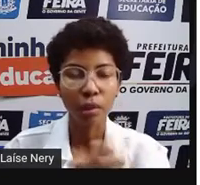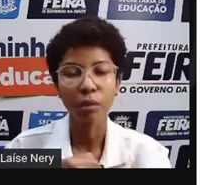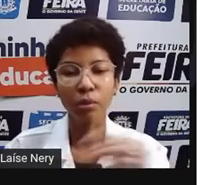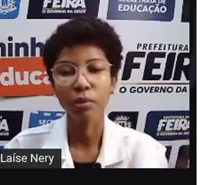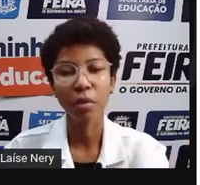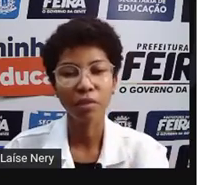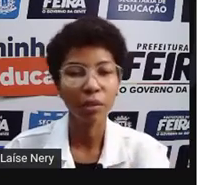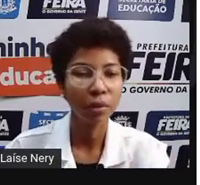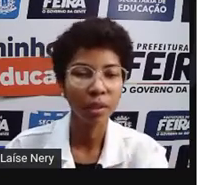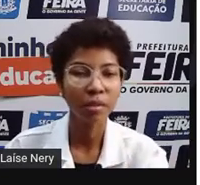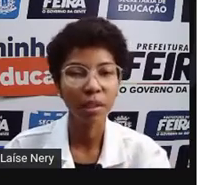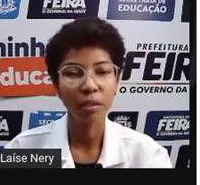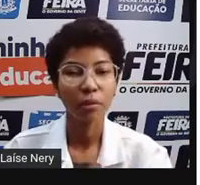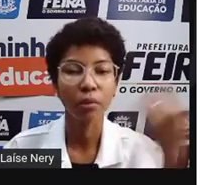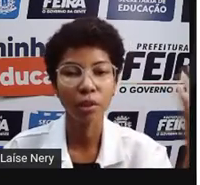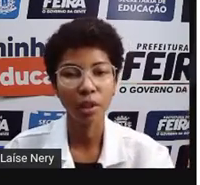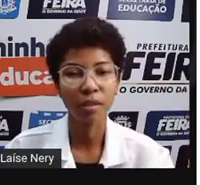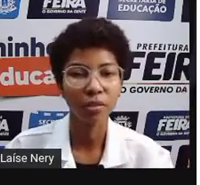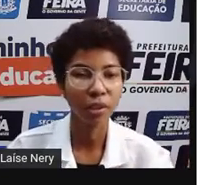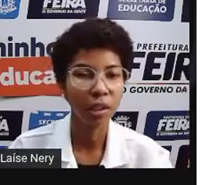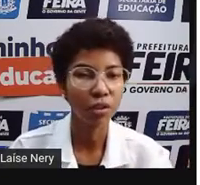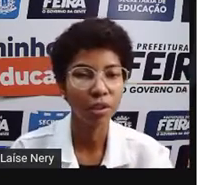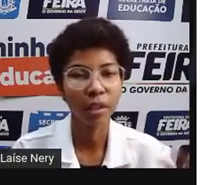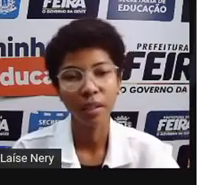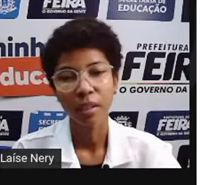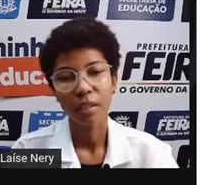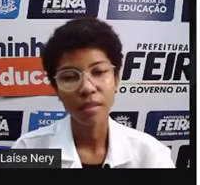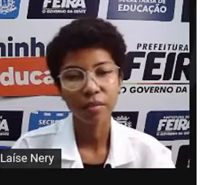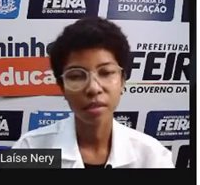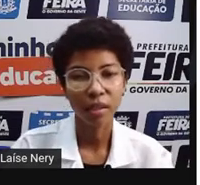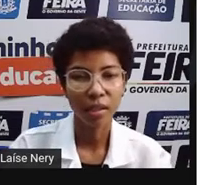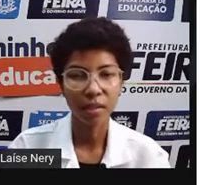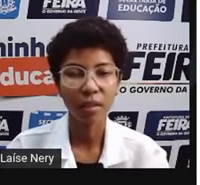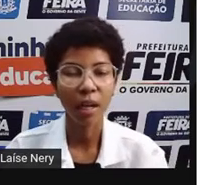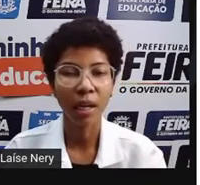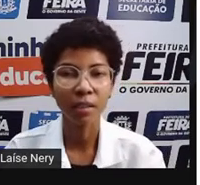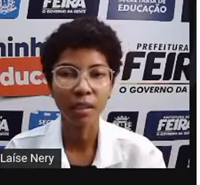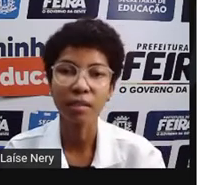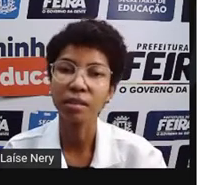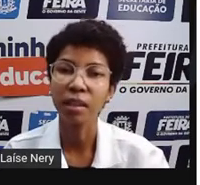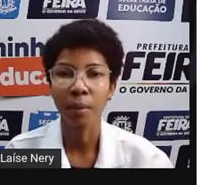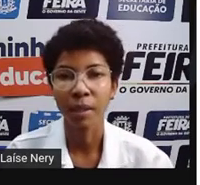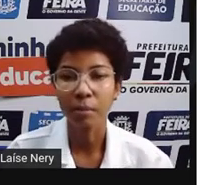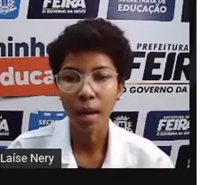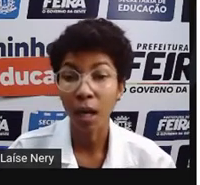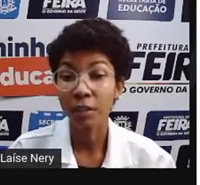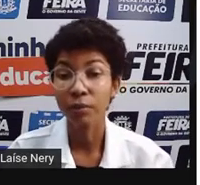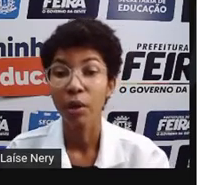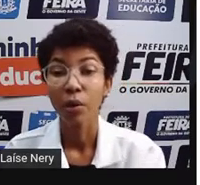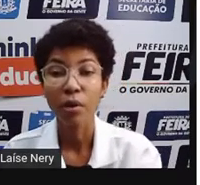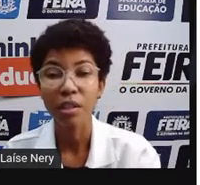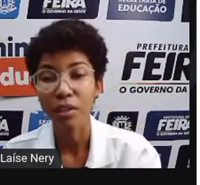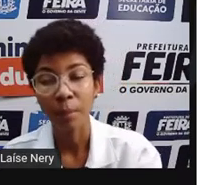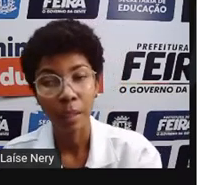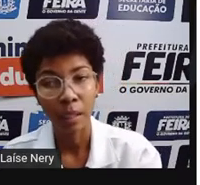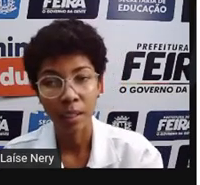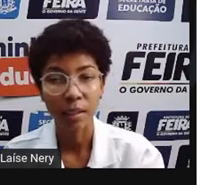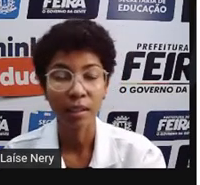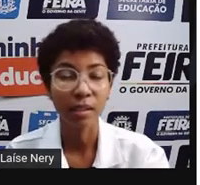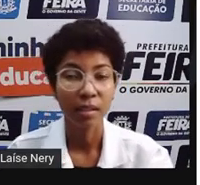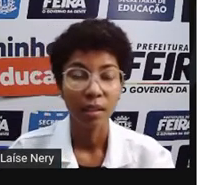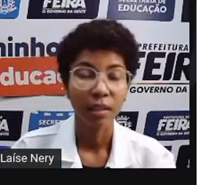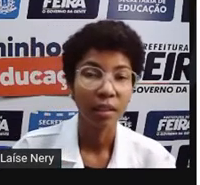Tem tudo a ver com isso aí, com a geração de energia. Se vai ser das hidrelétricas, que é mais barato, ou se as